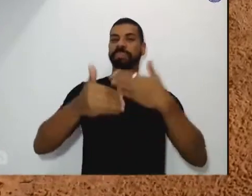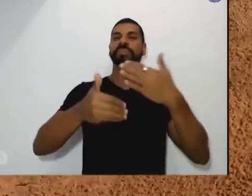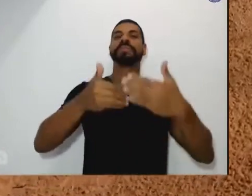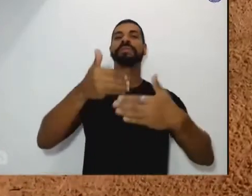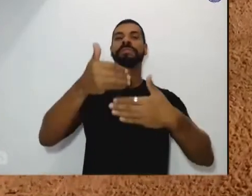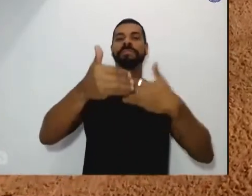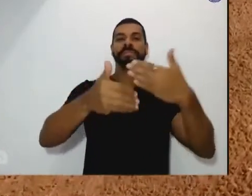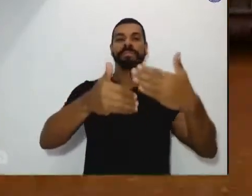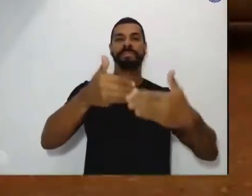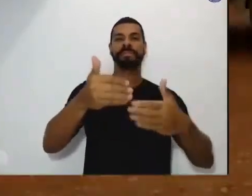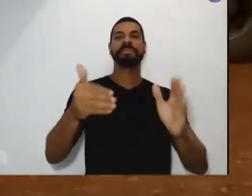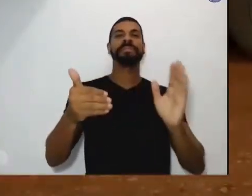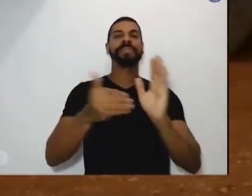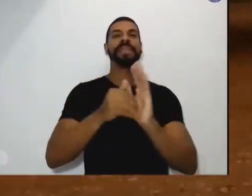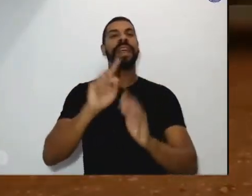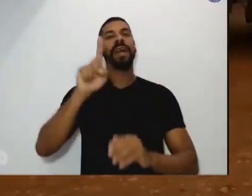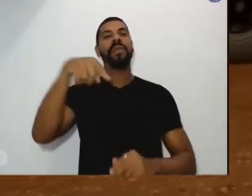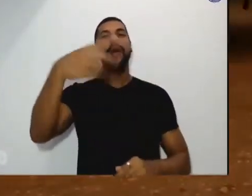para gerações futuras.